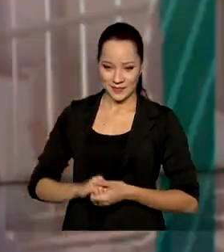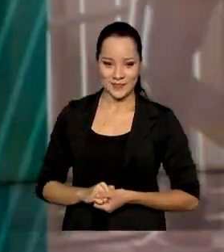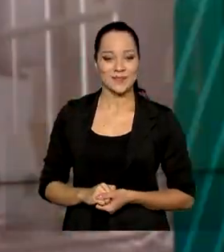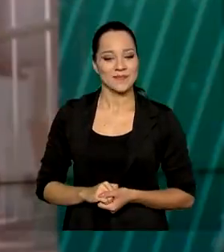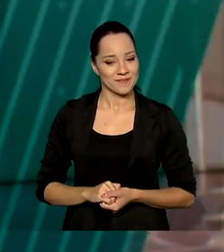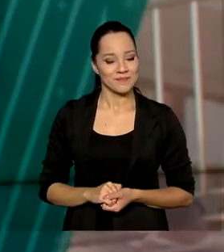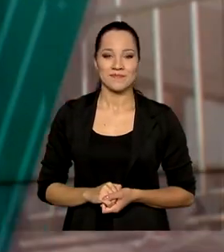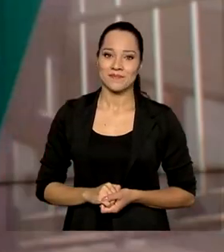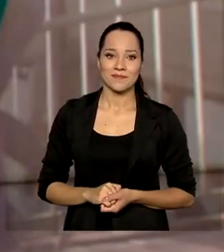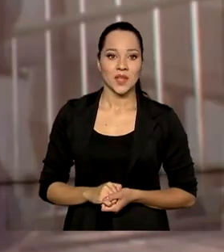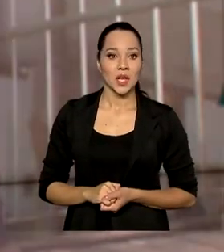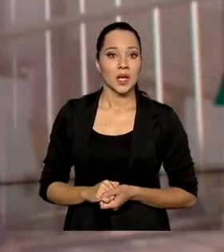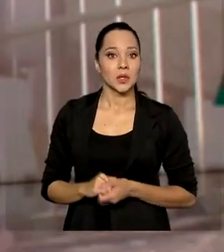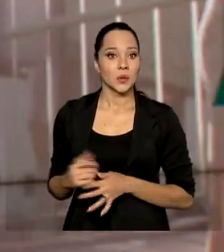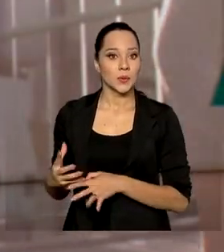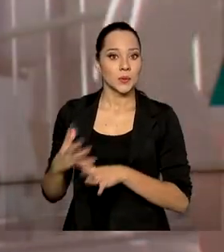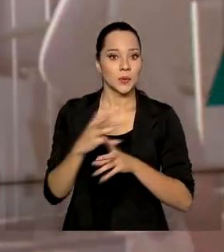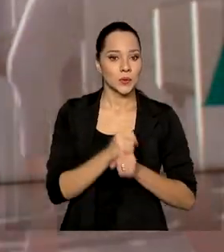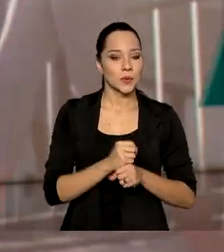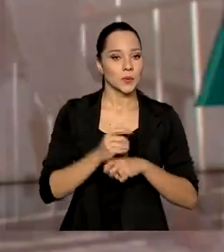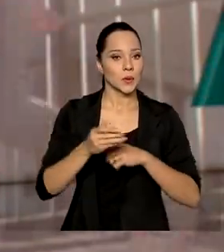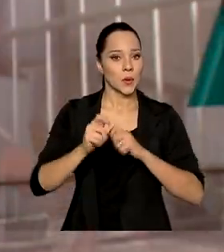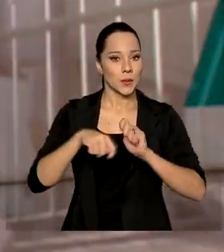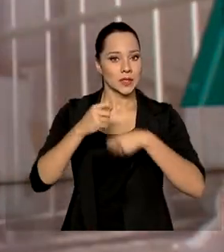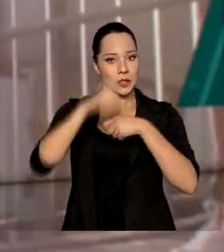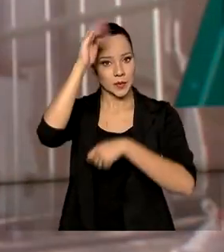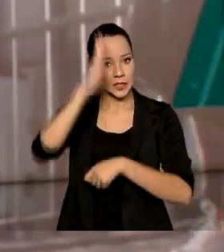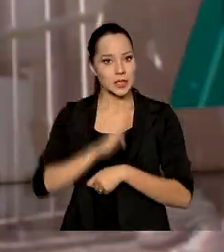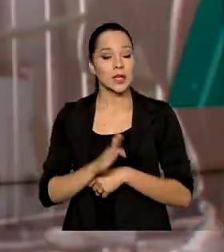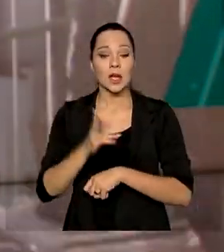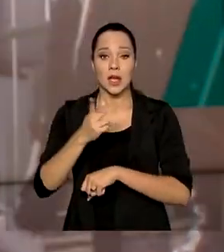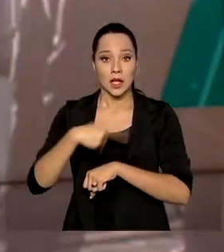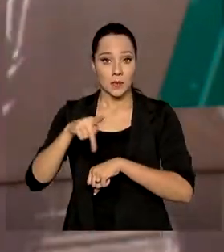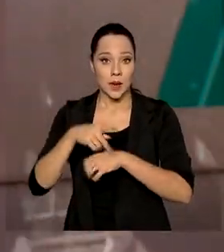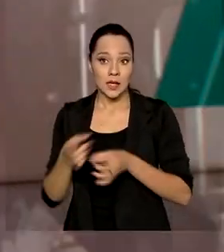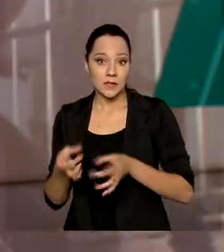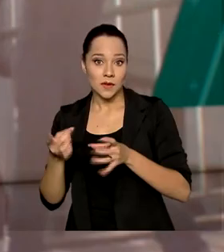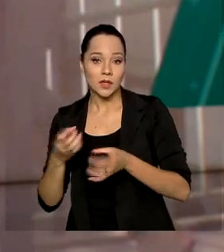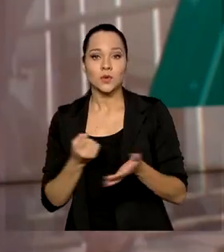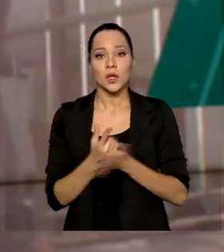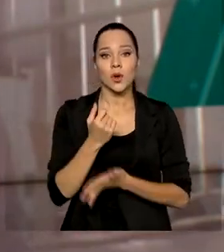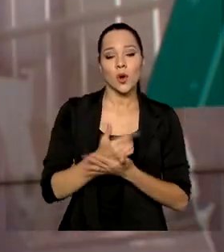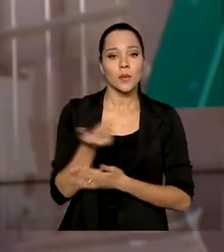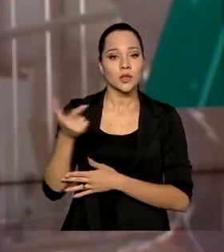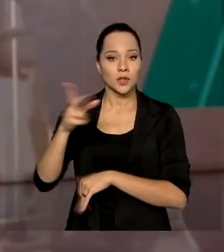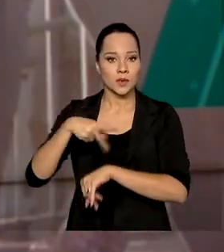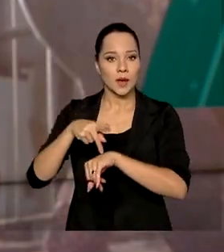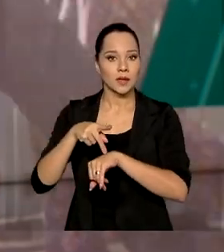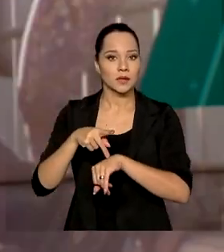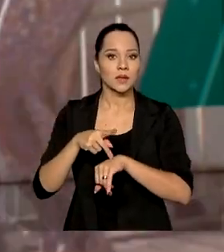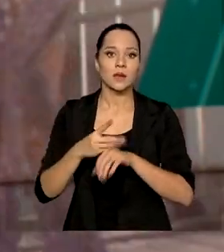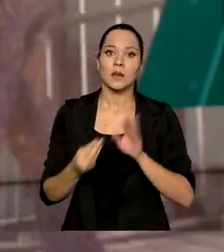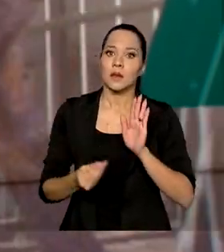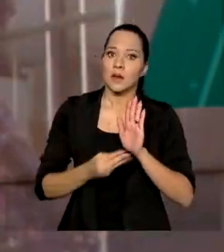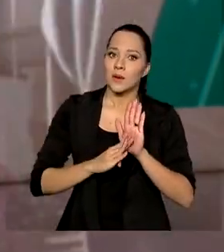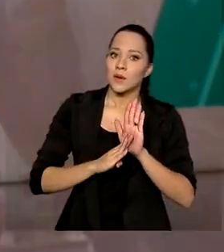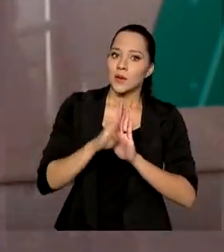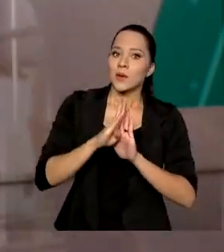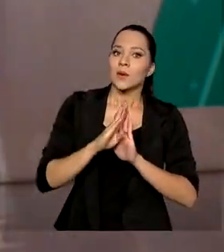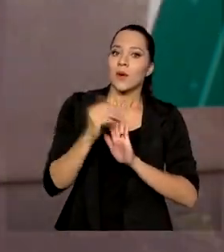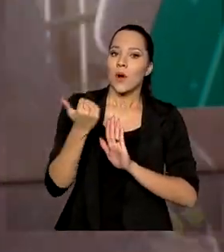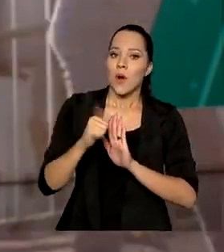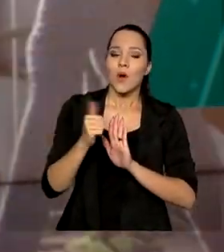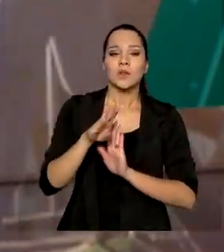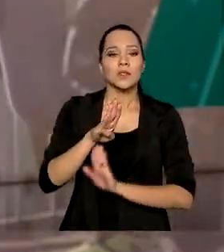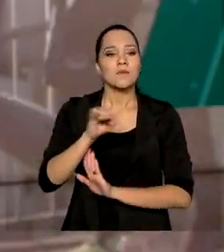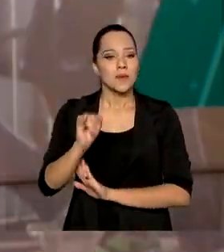A balança comercial brasileira, que é a diferença entre que o país vende e compra do exterior, registrou um saldo positivo de mais de